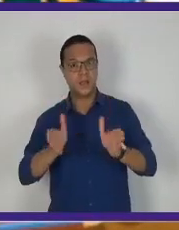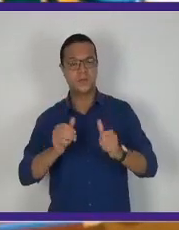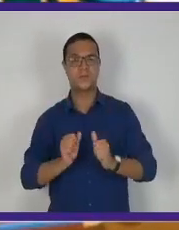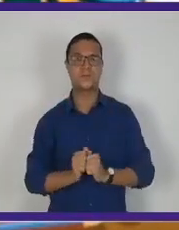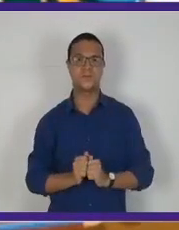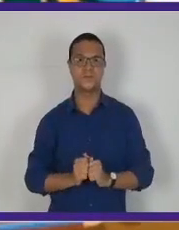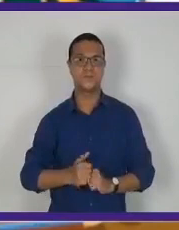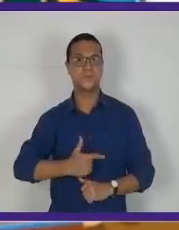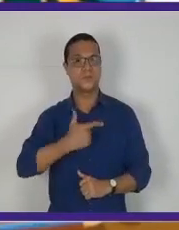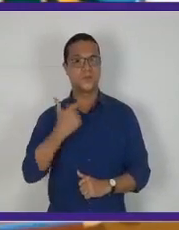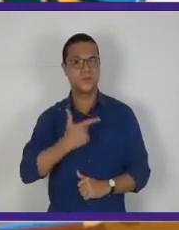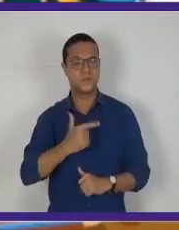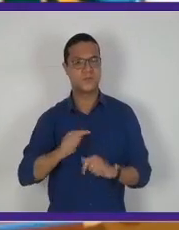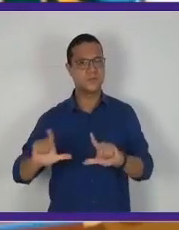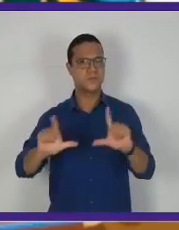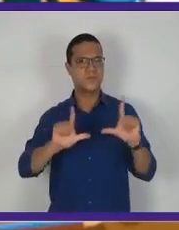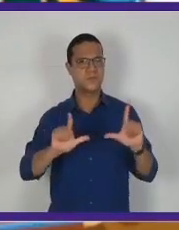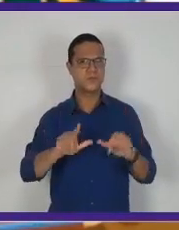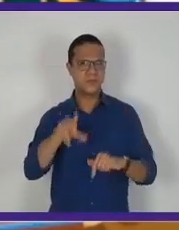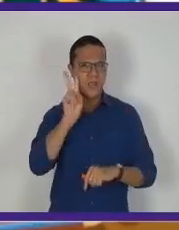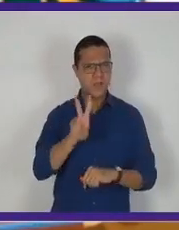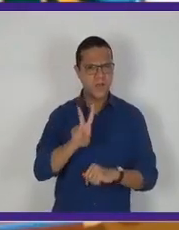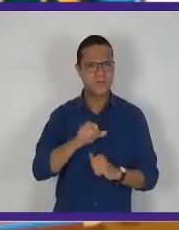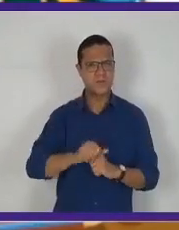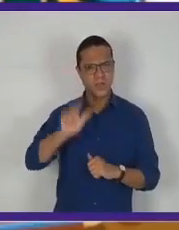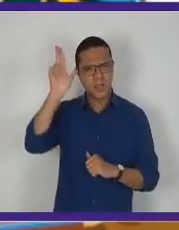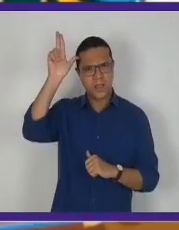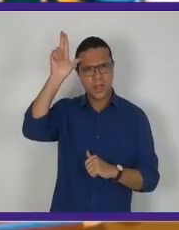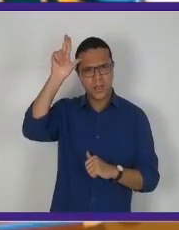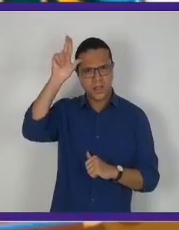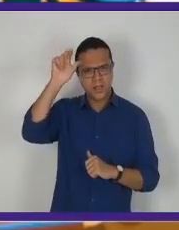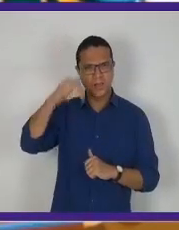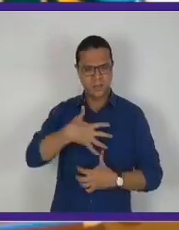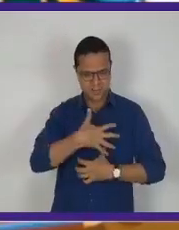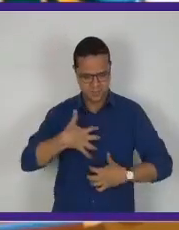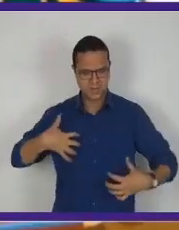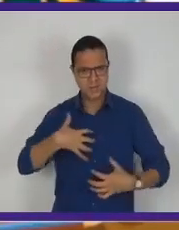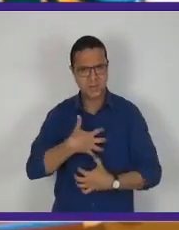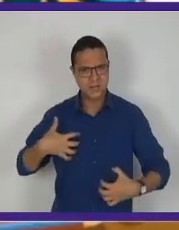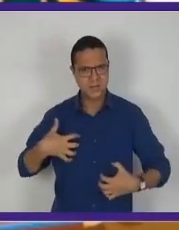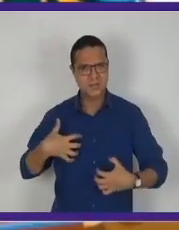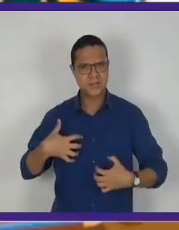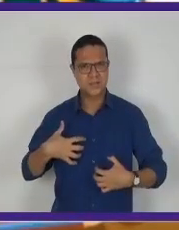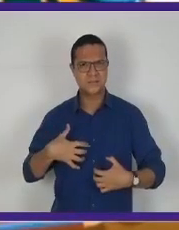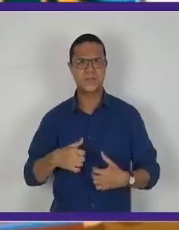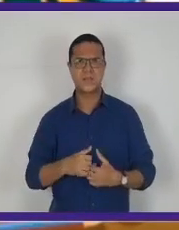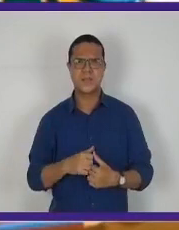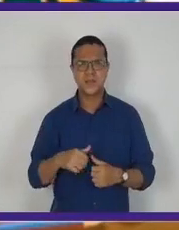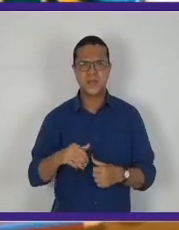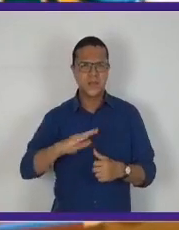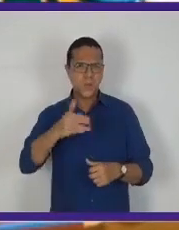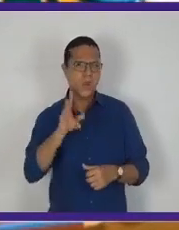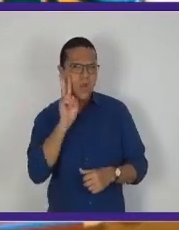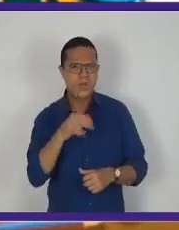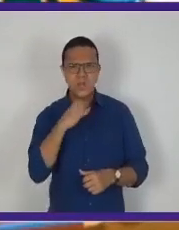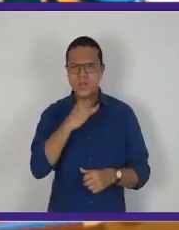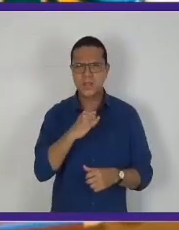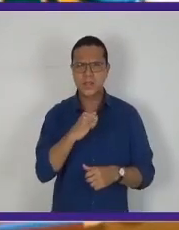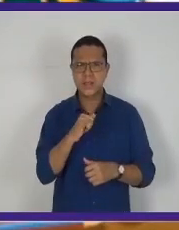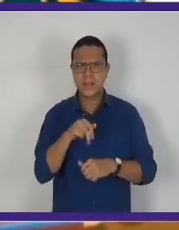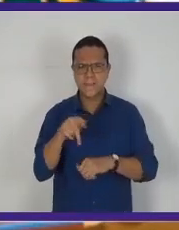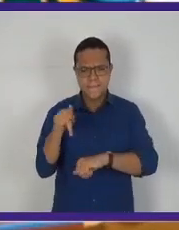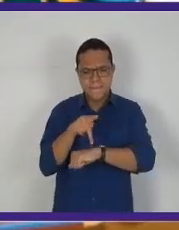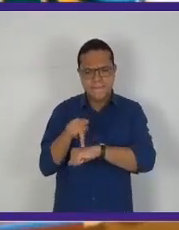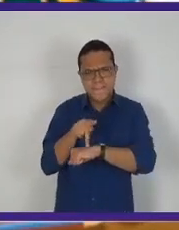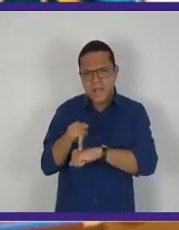Vamos agora para o segundo slide. Estão vendo essa zebrinha? Geralmente, quando a gente vê uma zebrinha, a gente diz, ela é preta